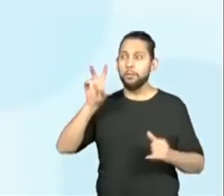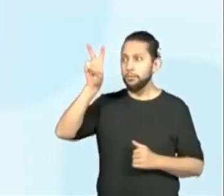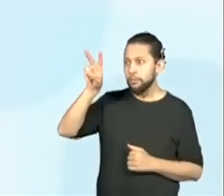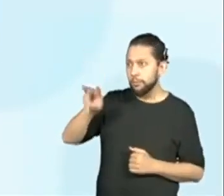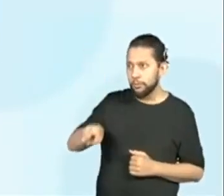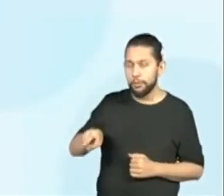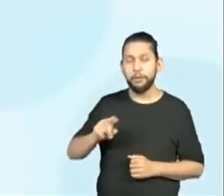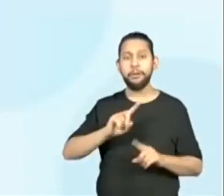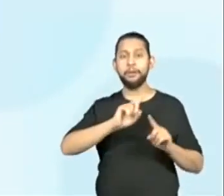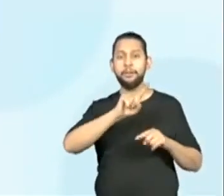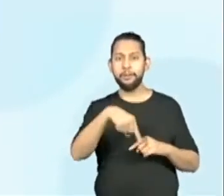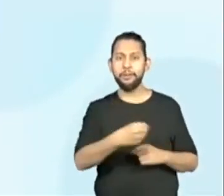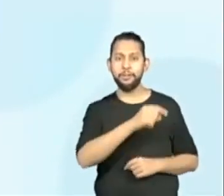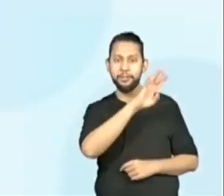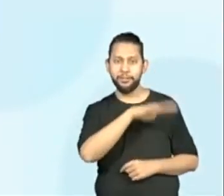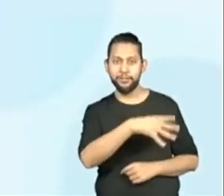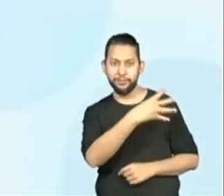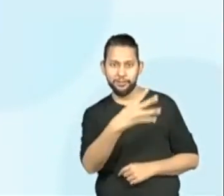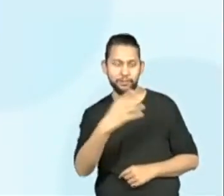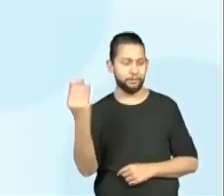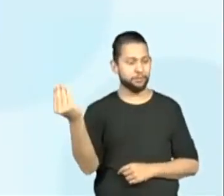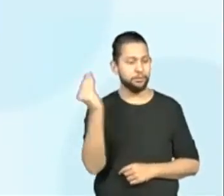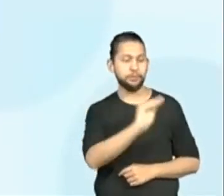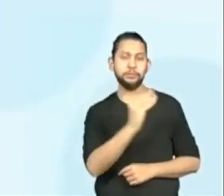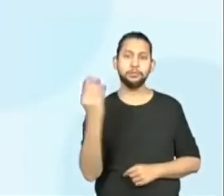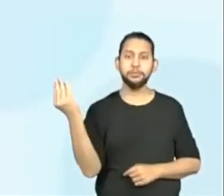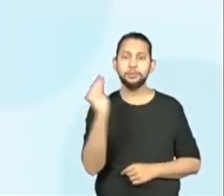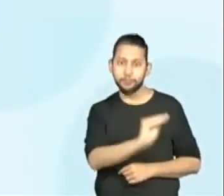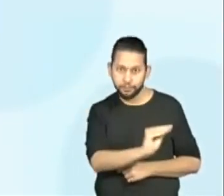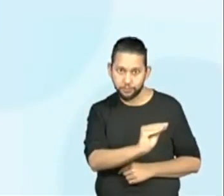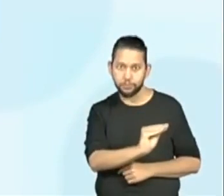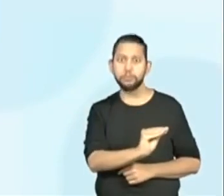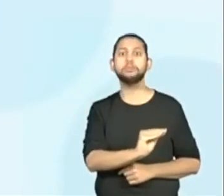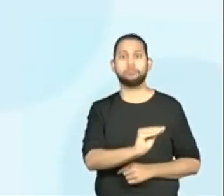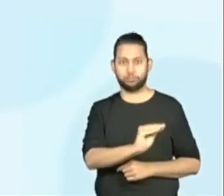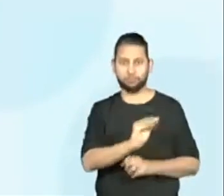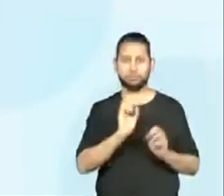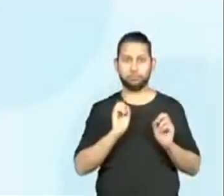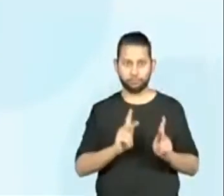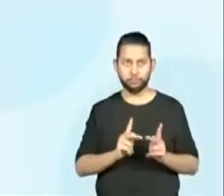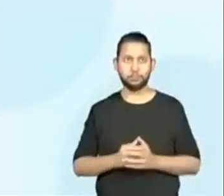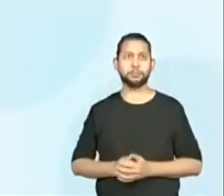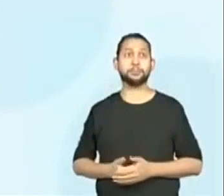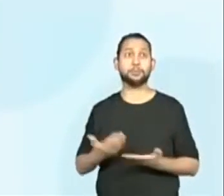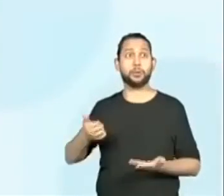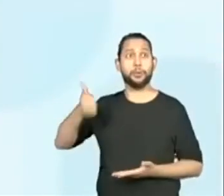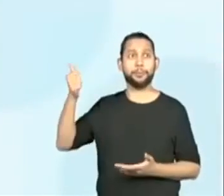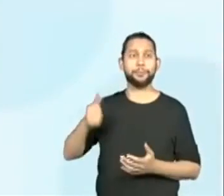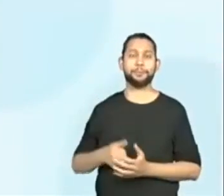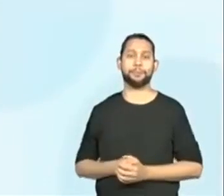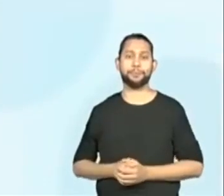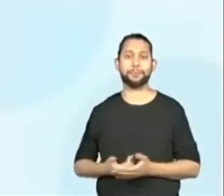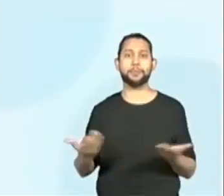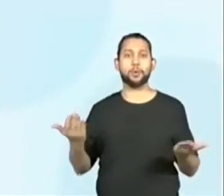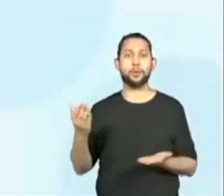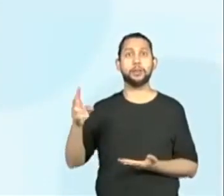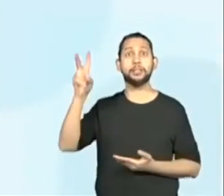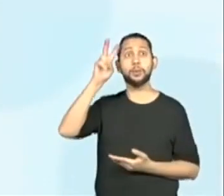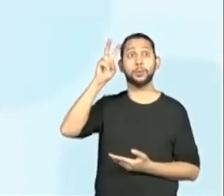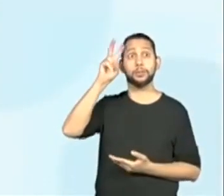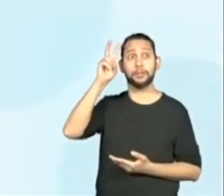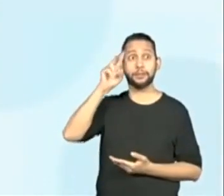quadro identificando os títulos e o olho. Então, olha só, segunda-feira